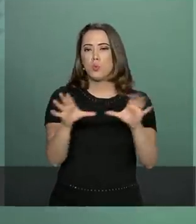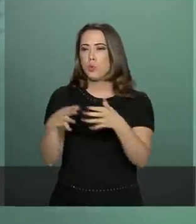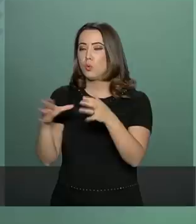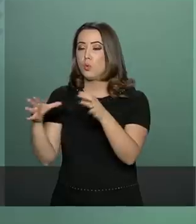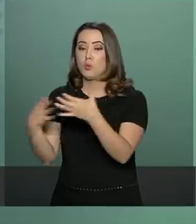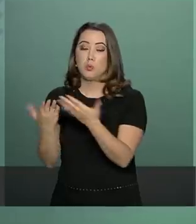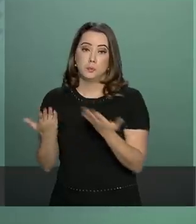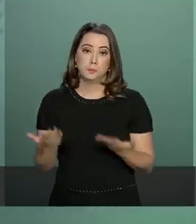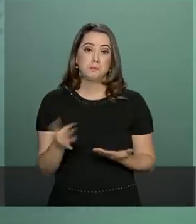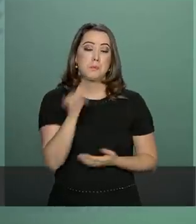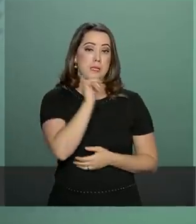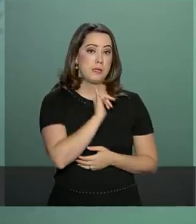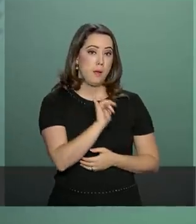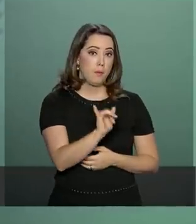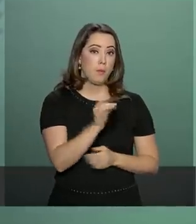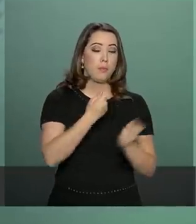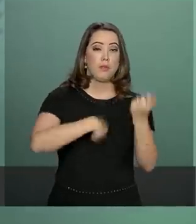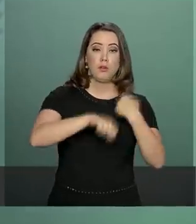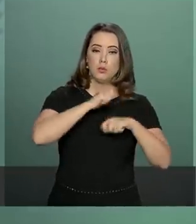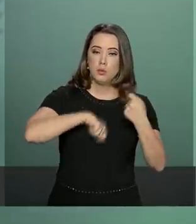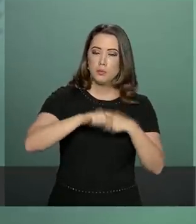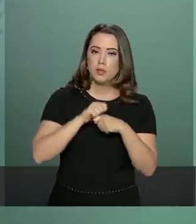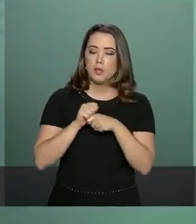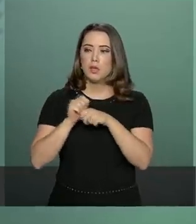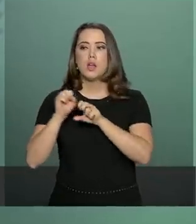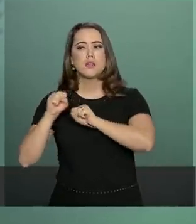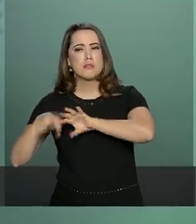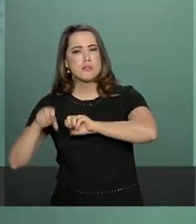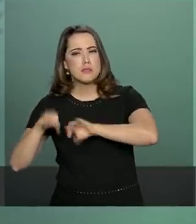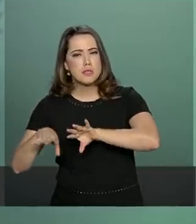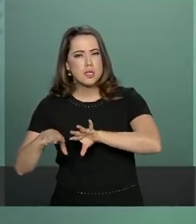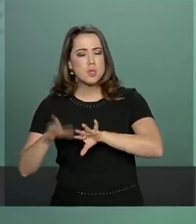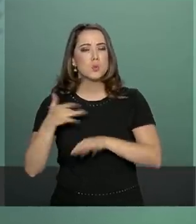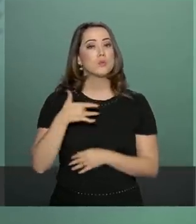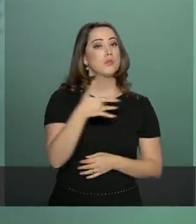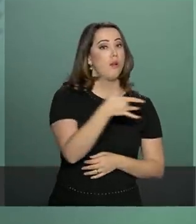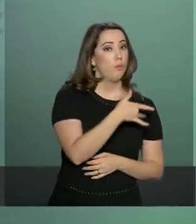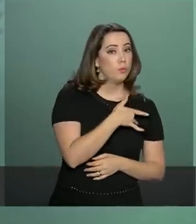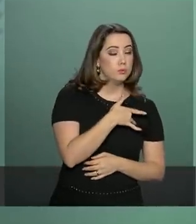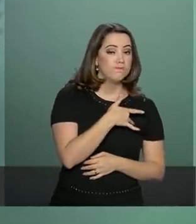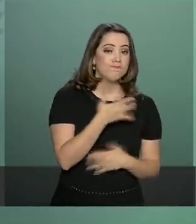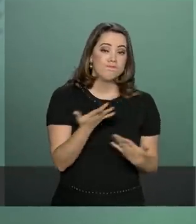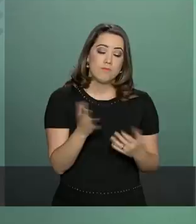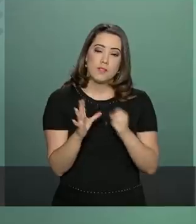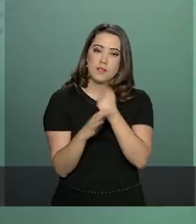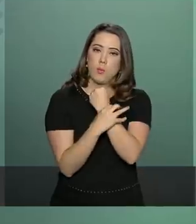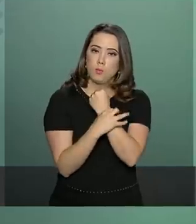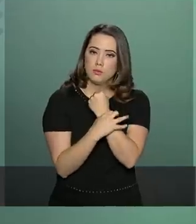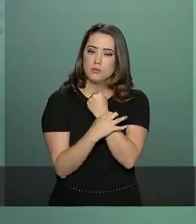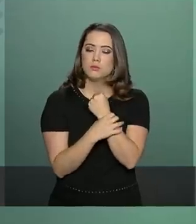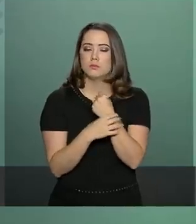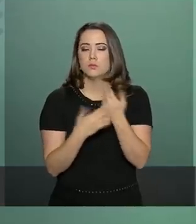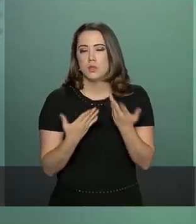tais como economia, educação, saúde, segurança,